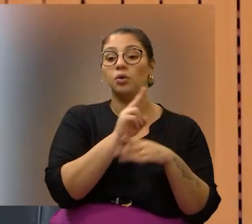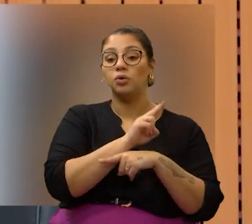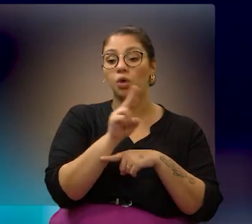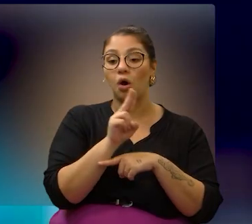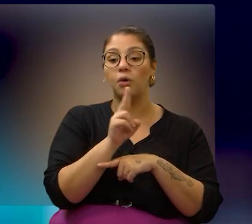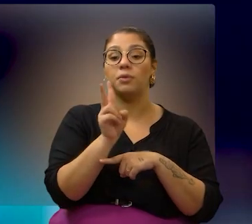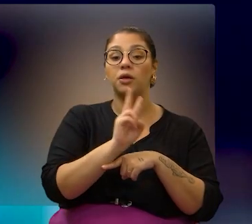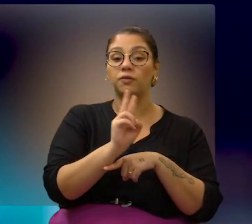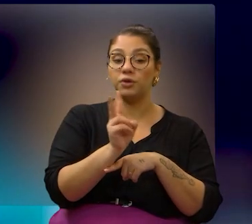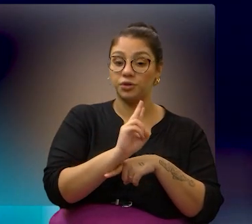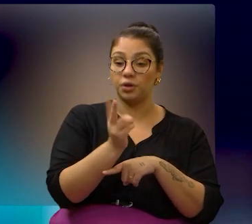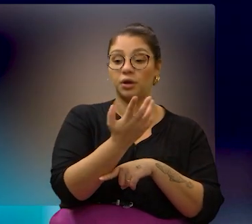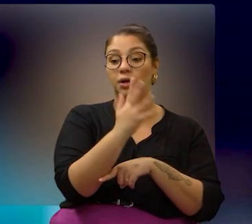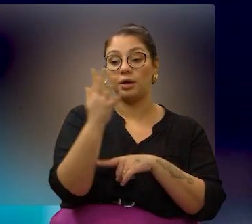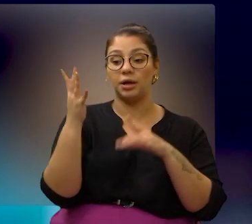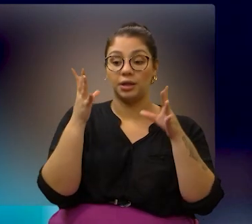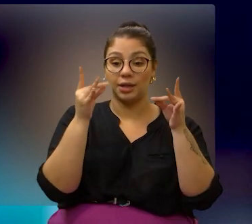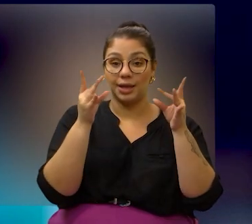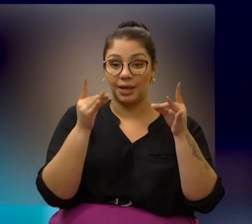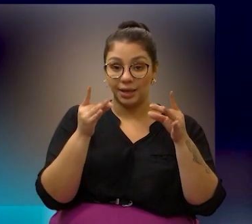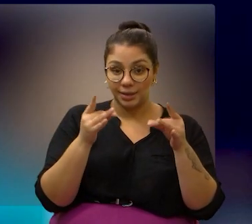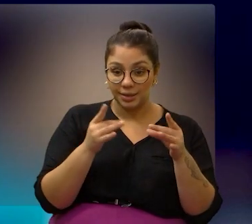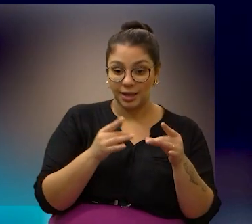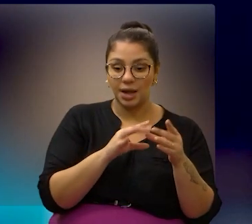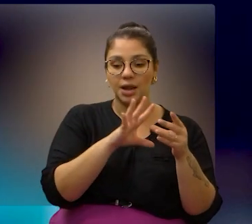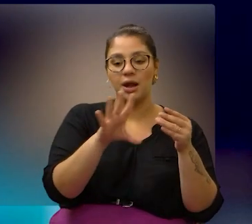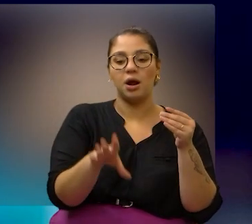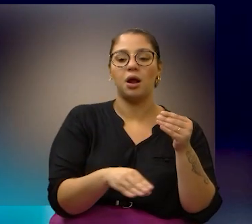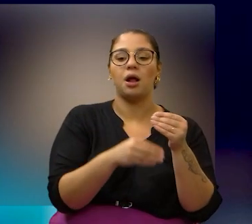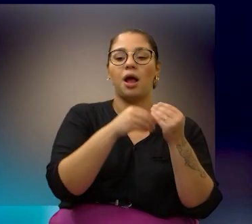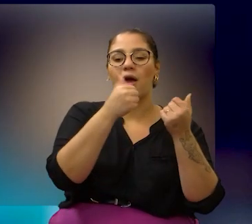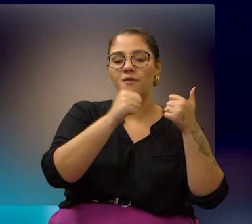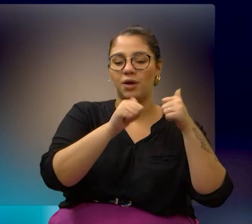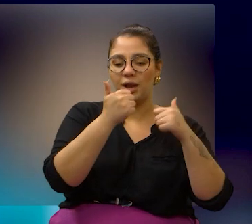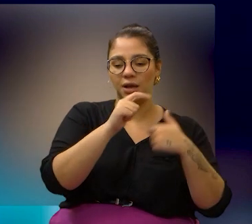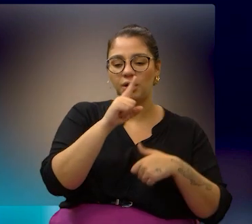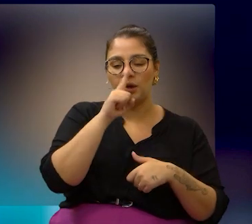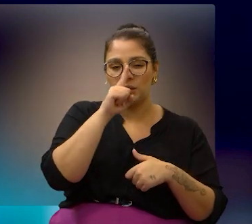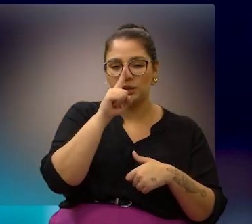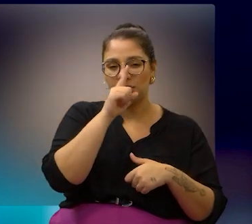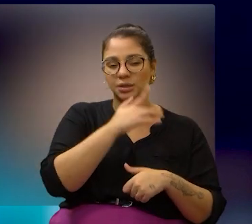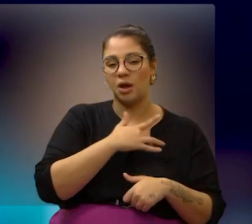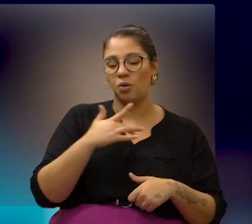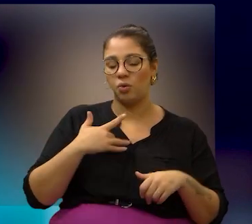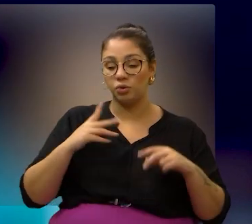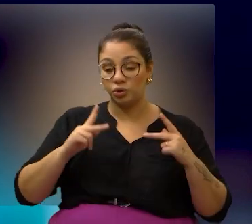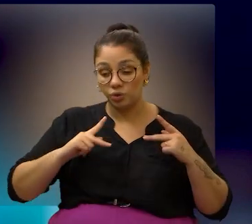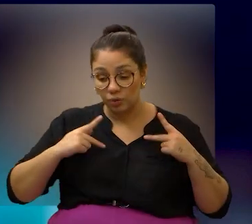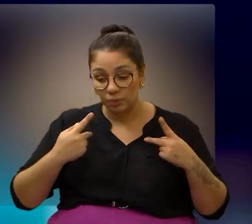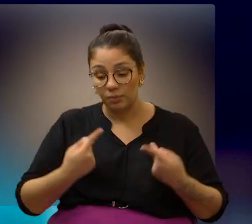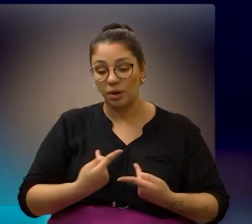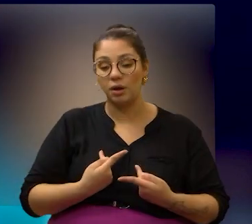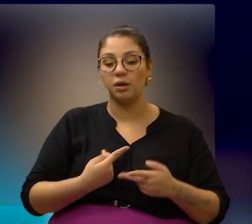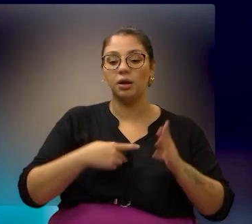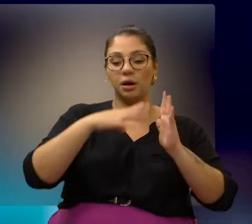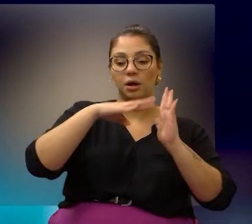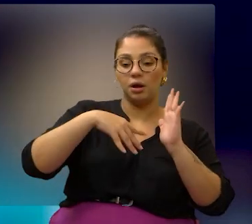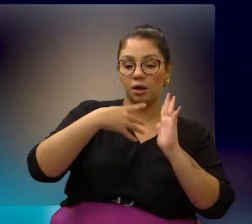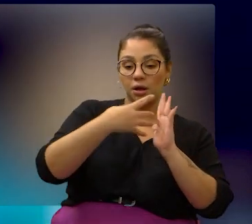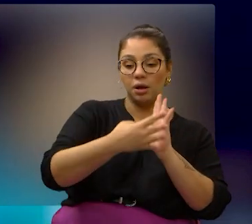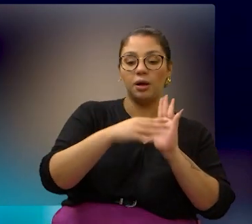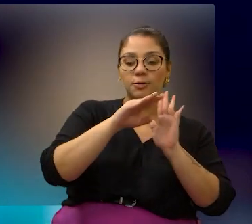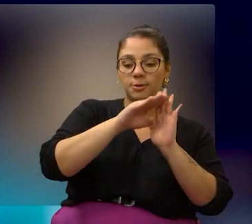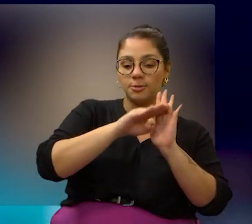denominado Investigação Ambiental Detalhada Complementar, Avaliação de Risco à Saúde Humana e Plano de